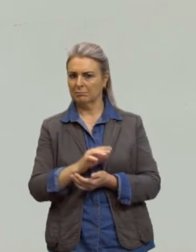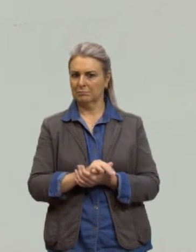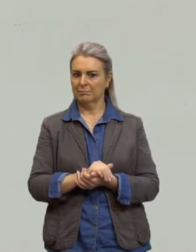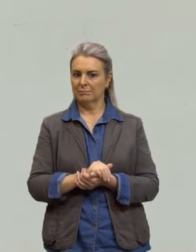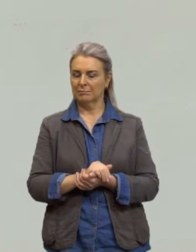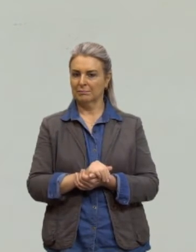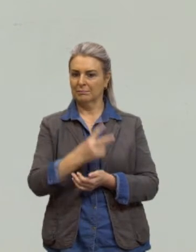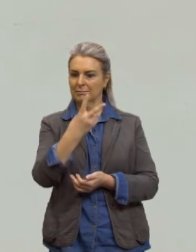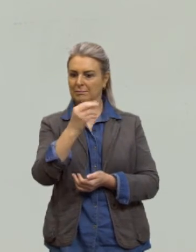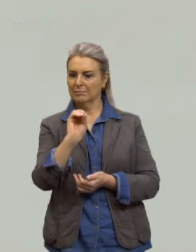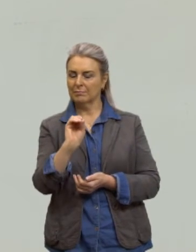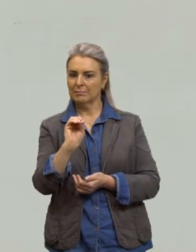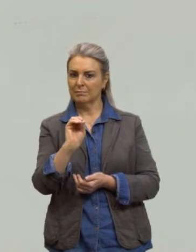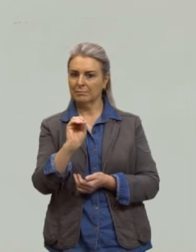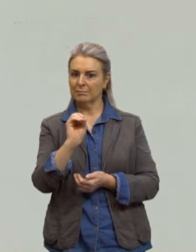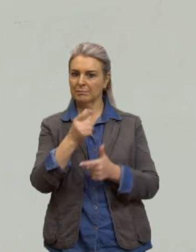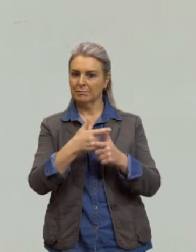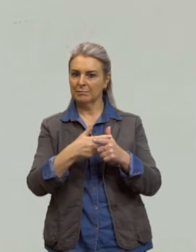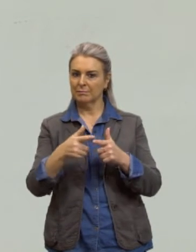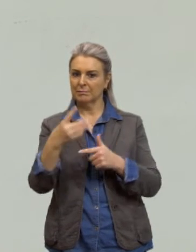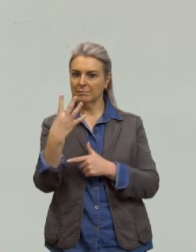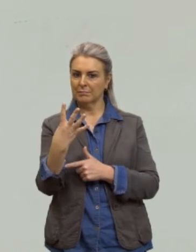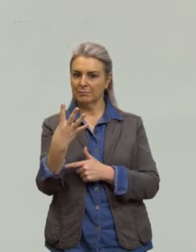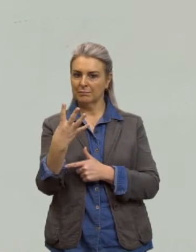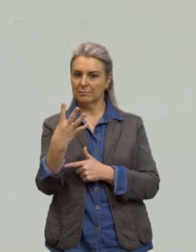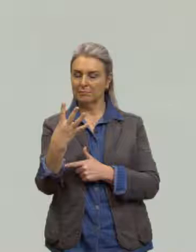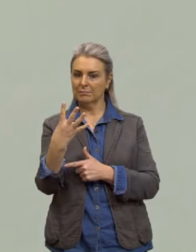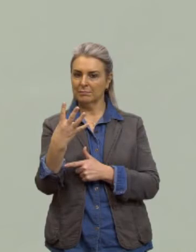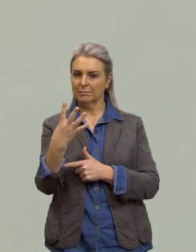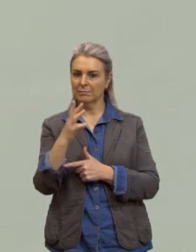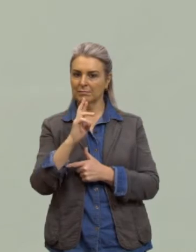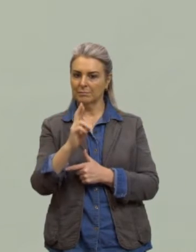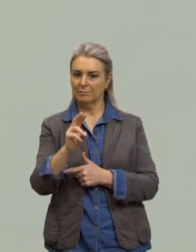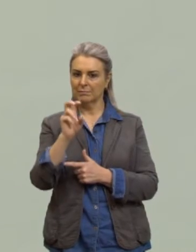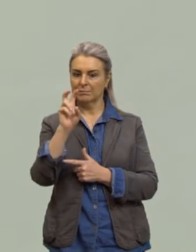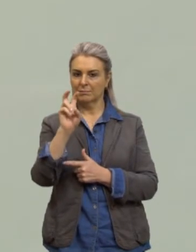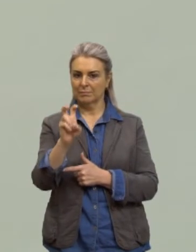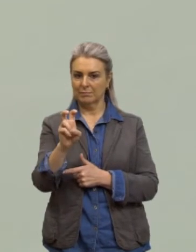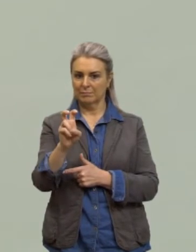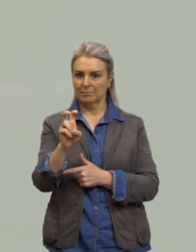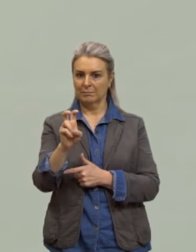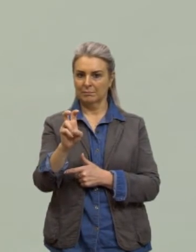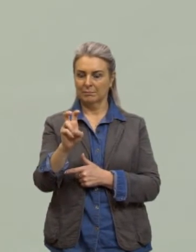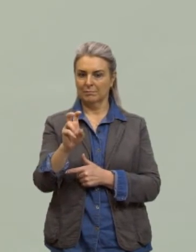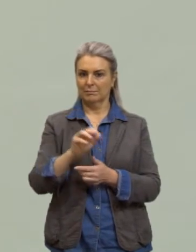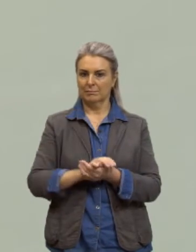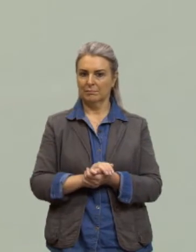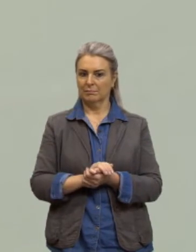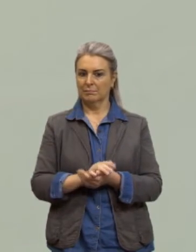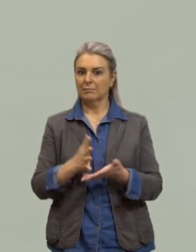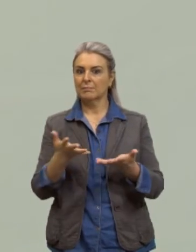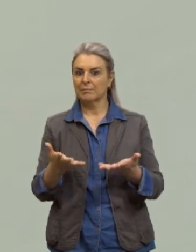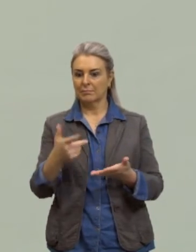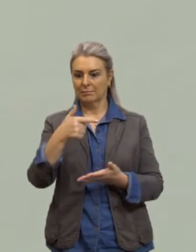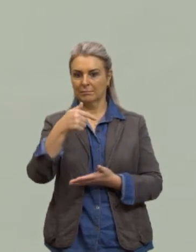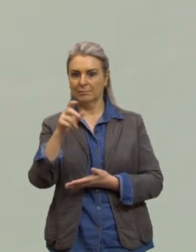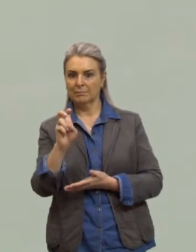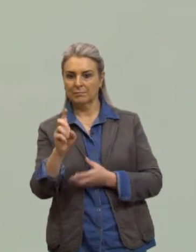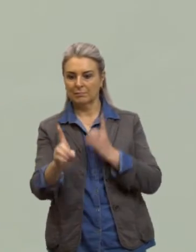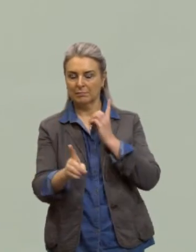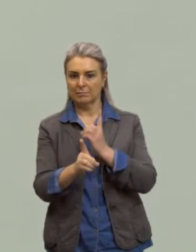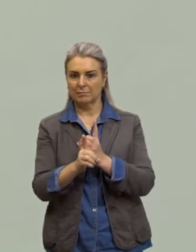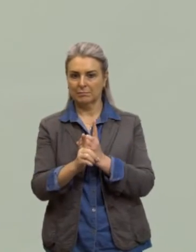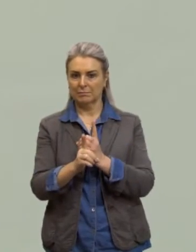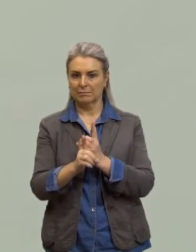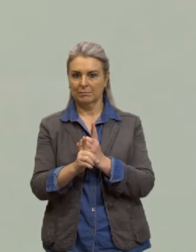o zero vinte vinte dividido por quatro cinco setenta e cinco não consegui prof então vamos lá gente